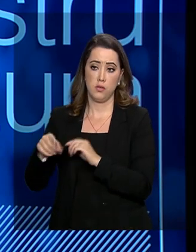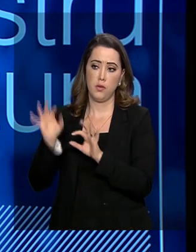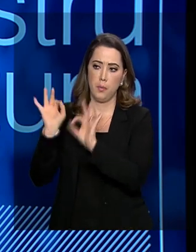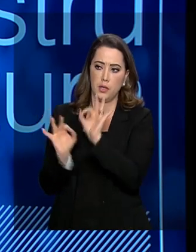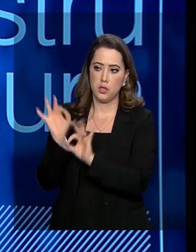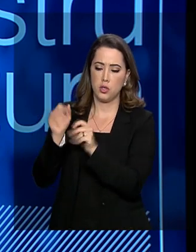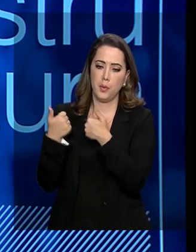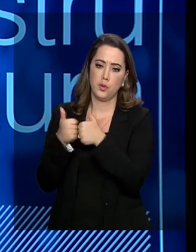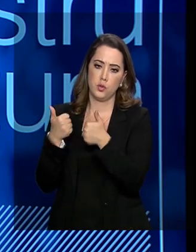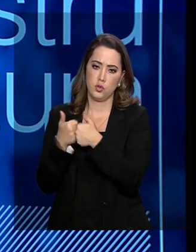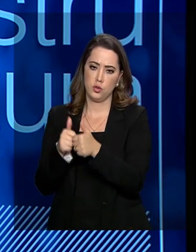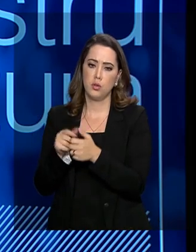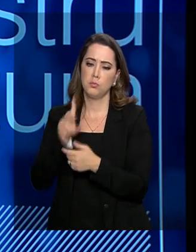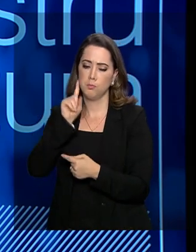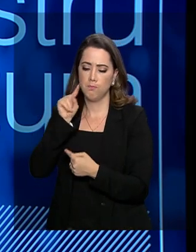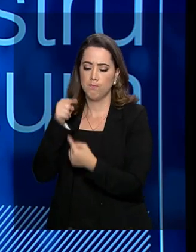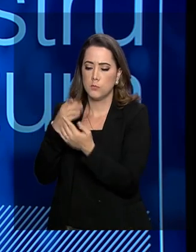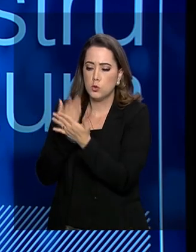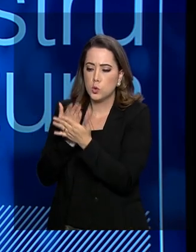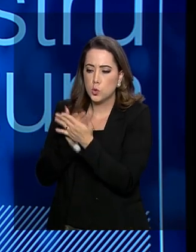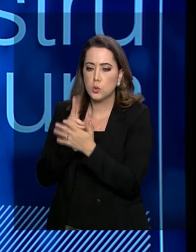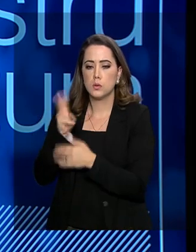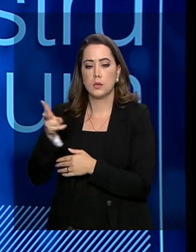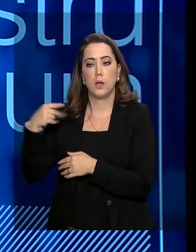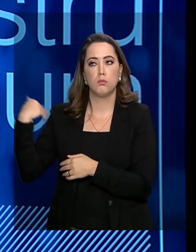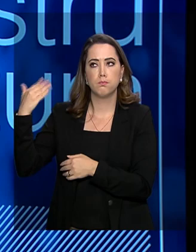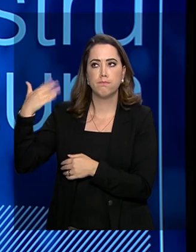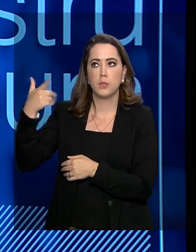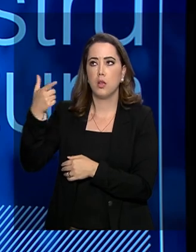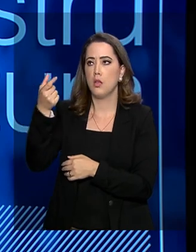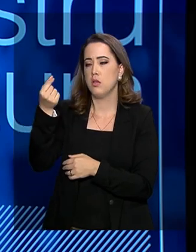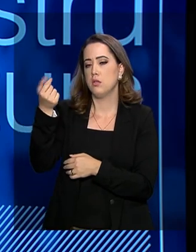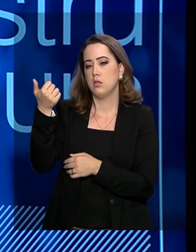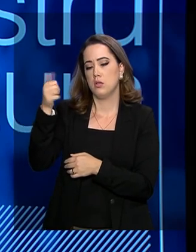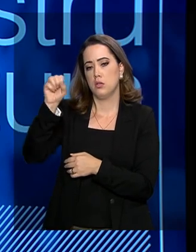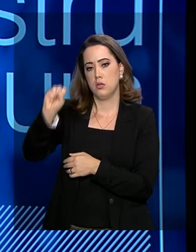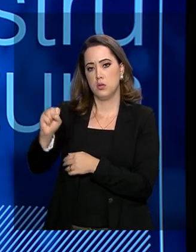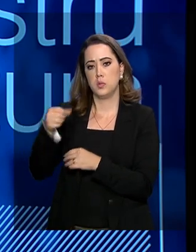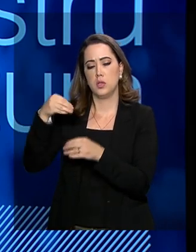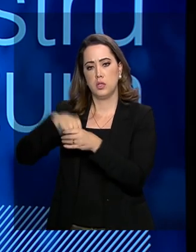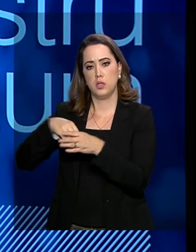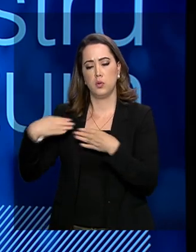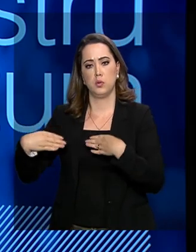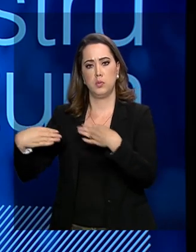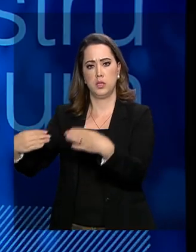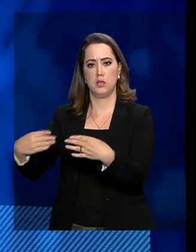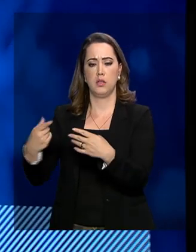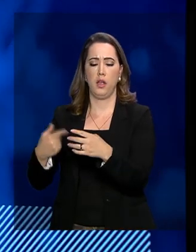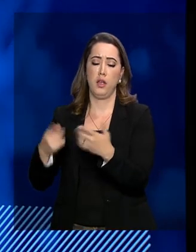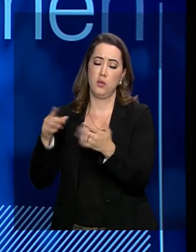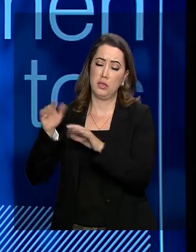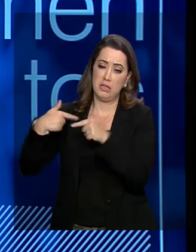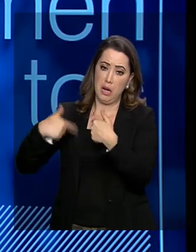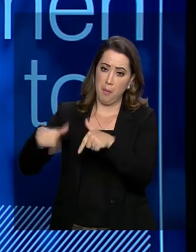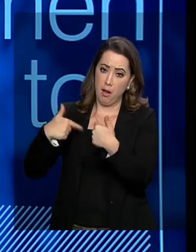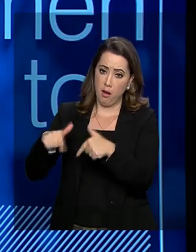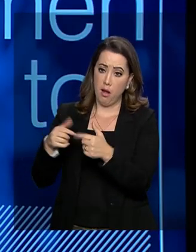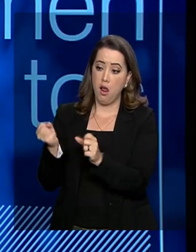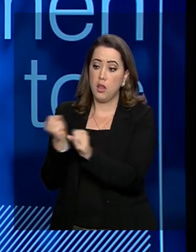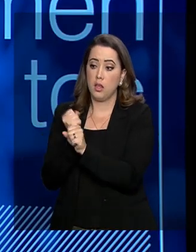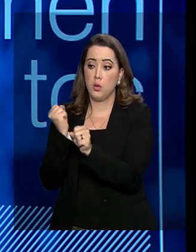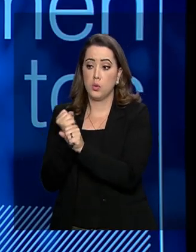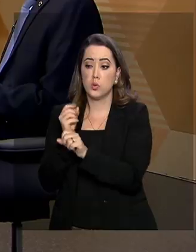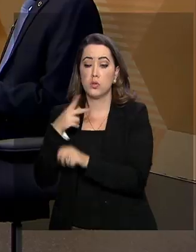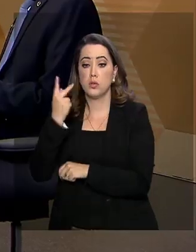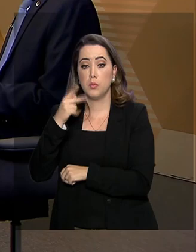É uma área que eu tenho muita afinidade, tenho oportunidade, 2008, no Ministério do Antigo Ministério do Transporte, de trabalhar na construção da Política Nacional de